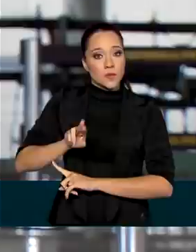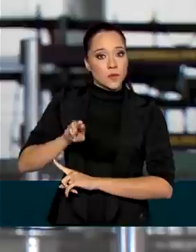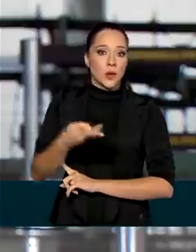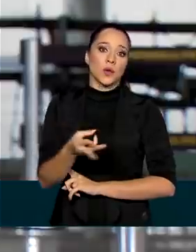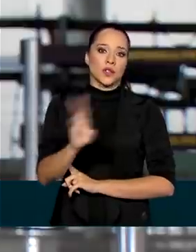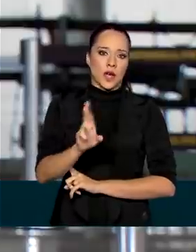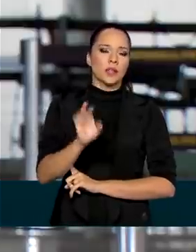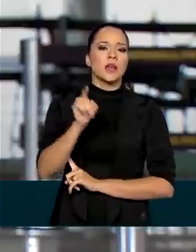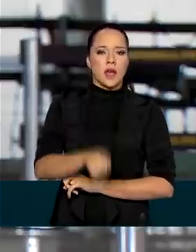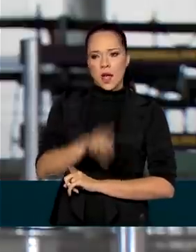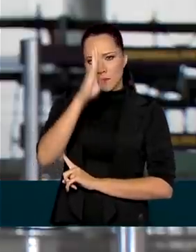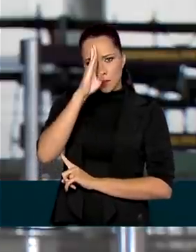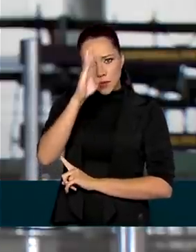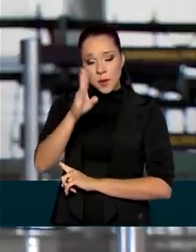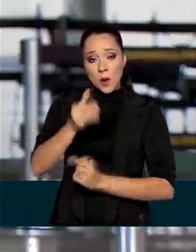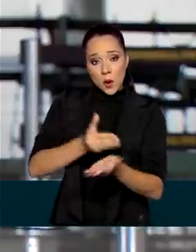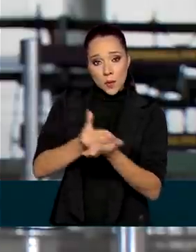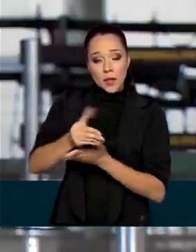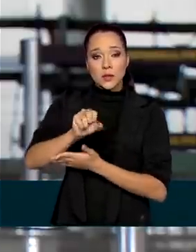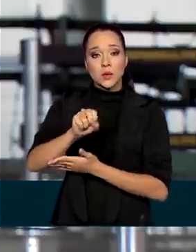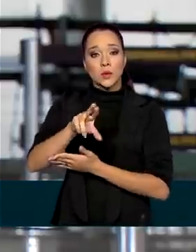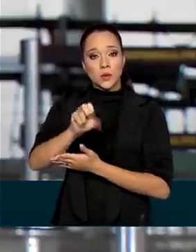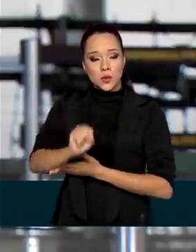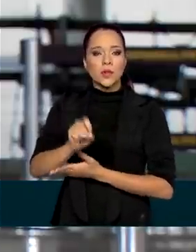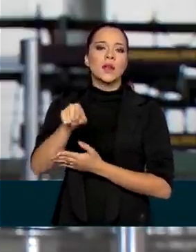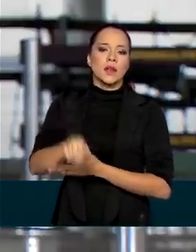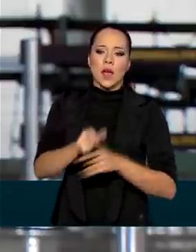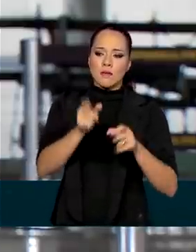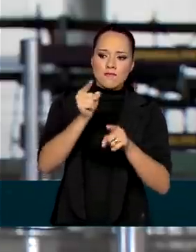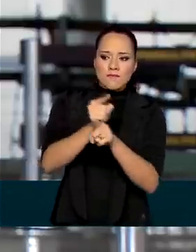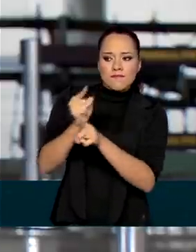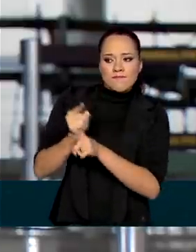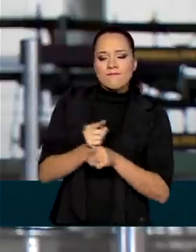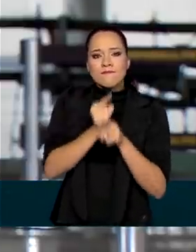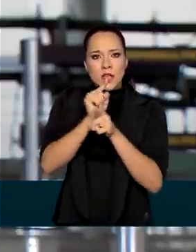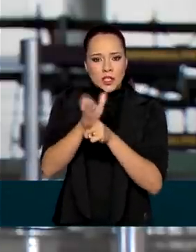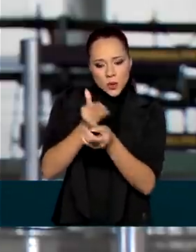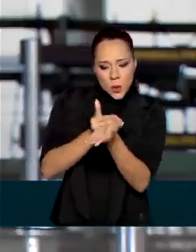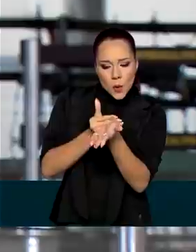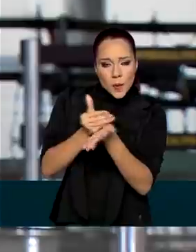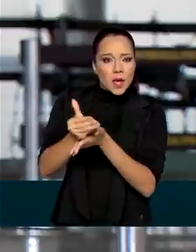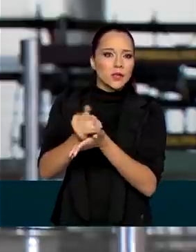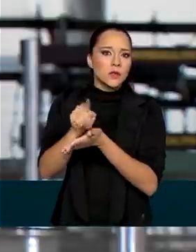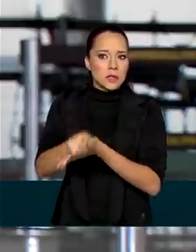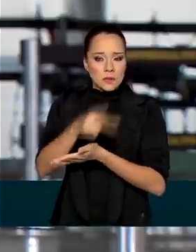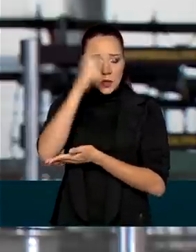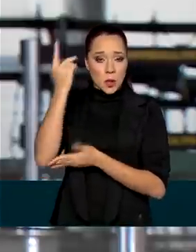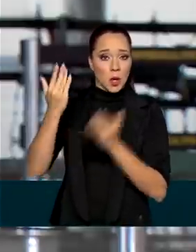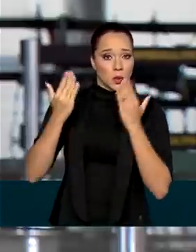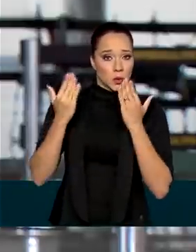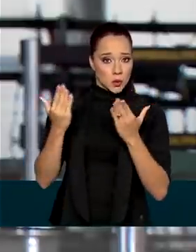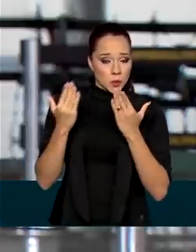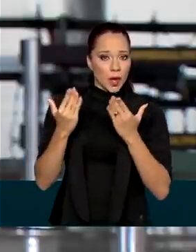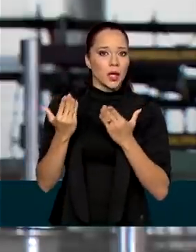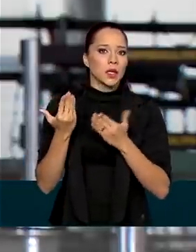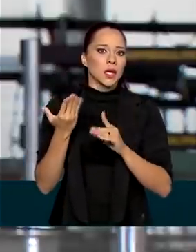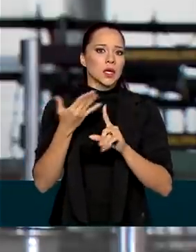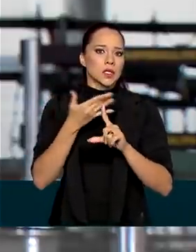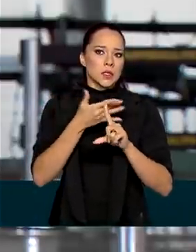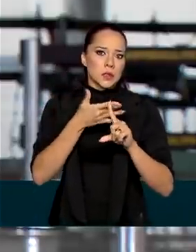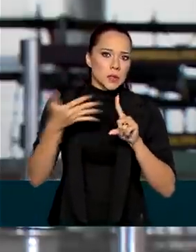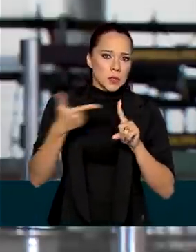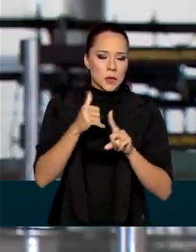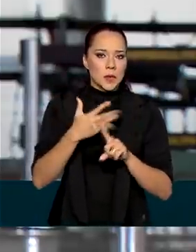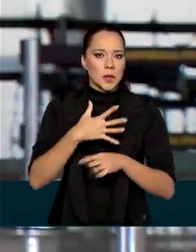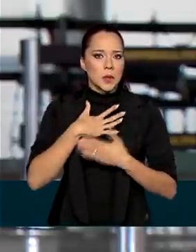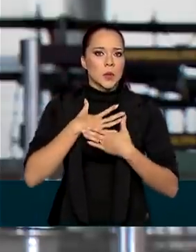reais é para a atenção primária do SUS, que é onde são identificados ali precocemente os casos suspeitos de síndrome gripal. E